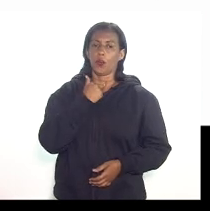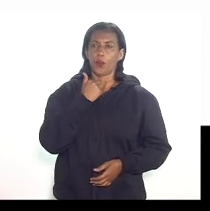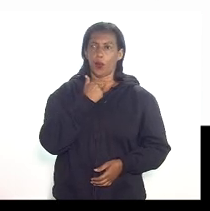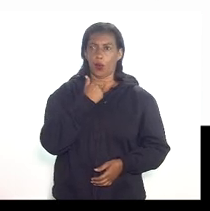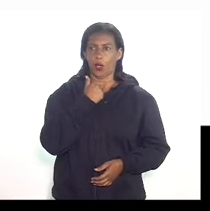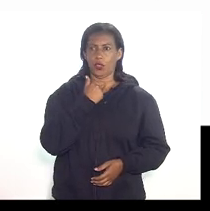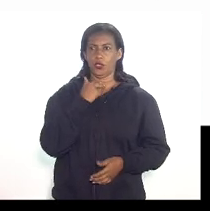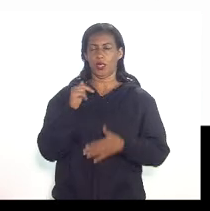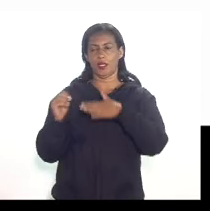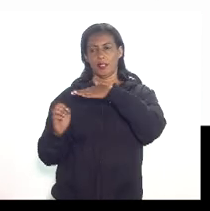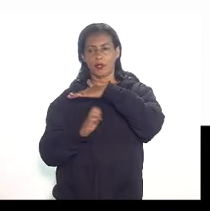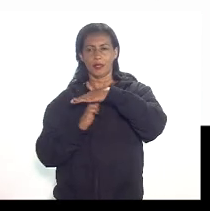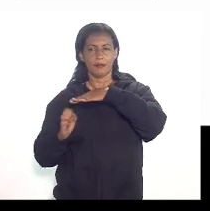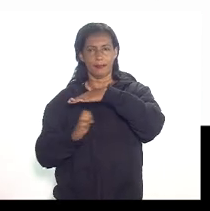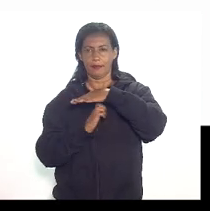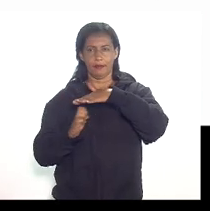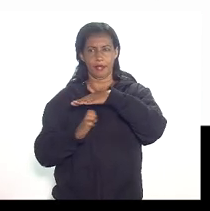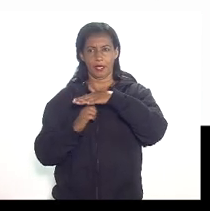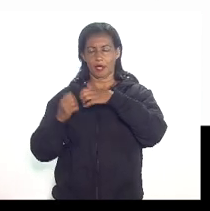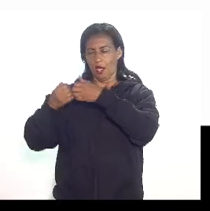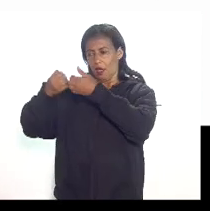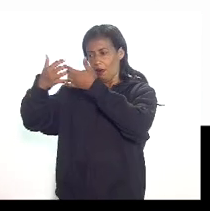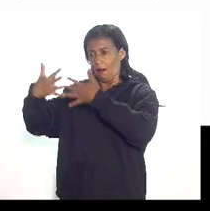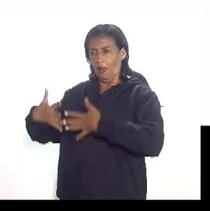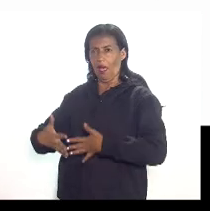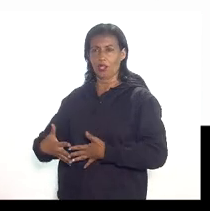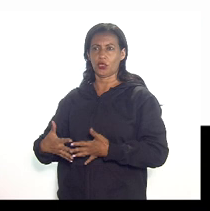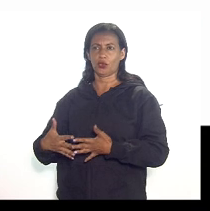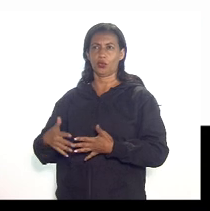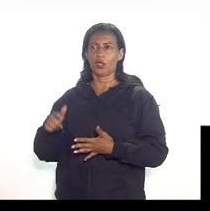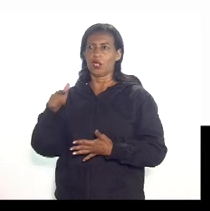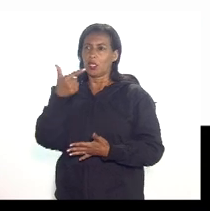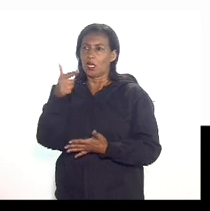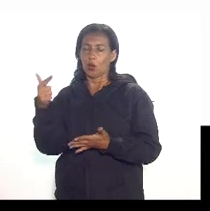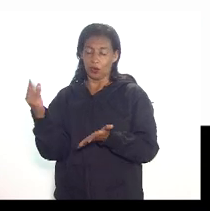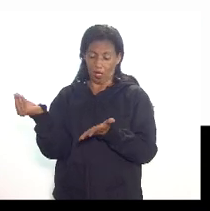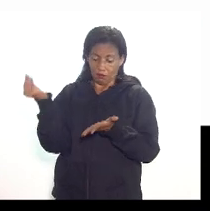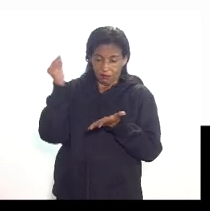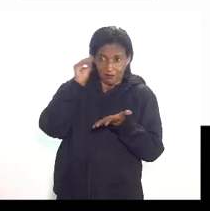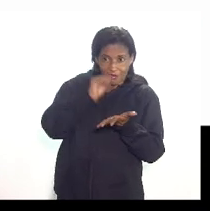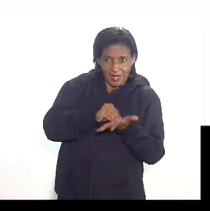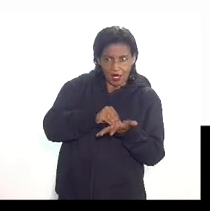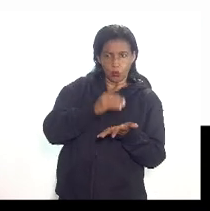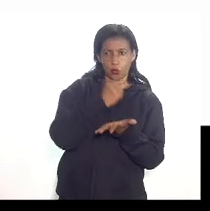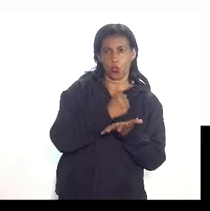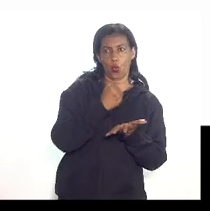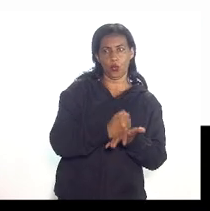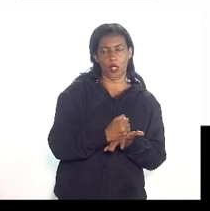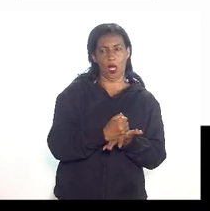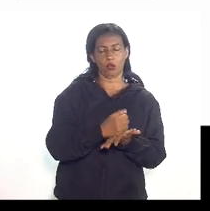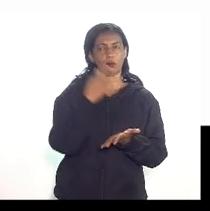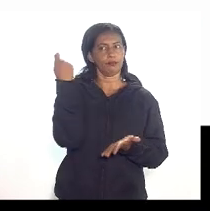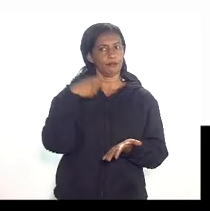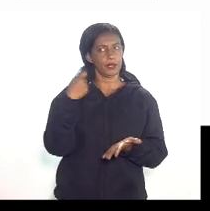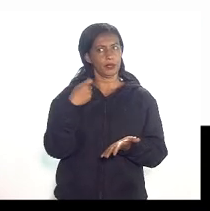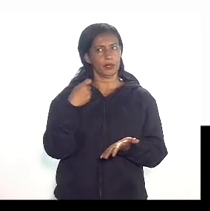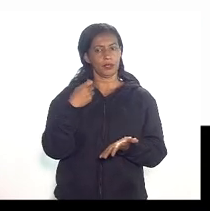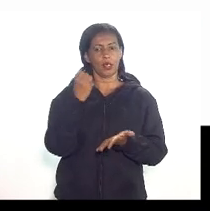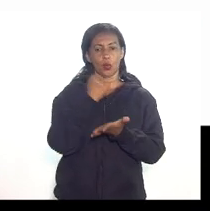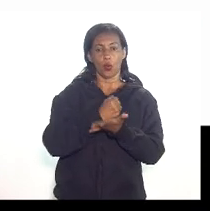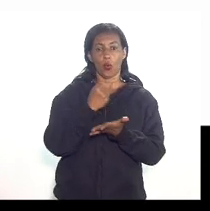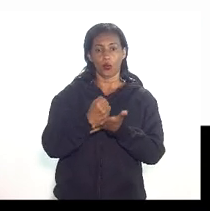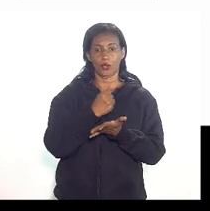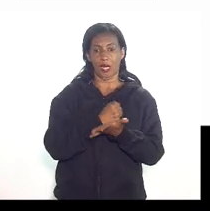concessionárias não podem deduzir gastos que não estejam atrelados ao contrato de concessão lembrando que o contrato de